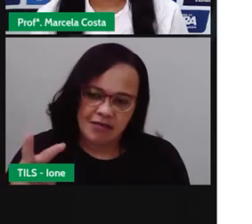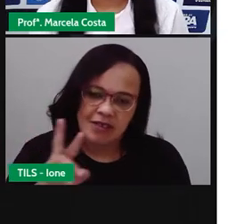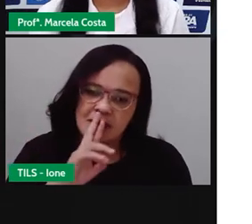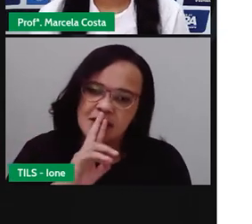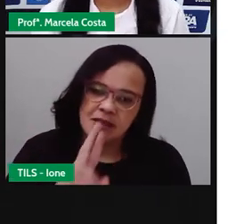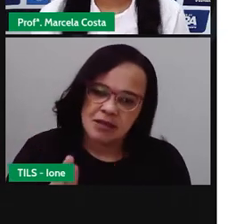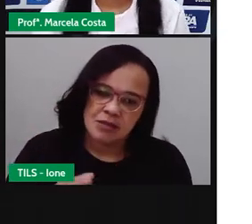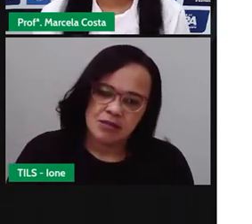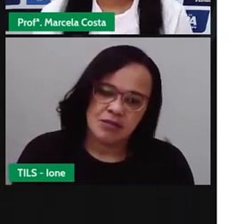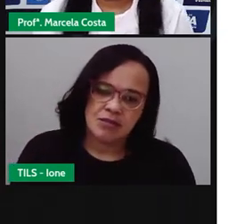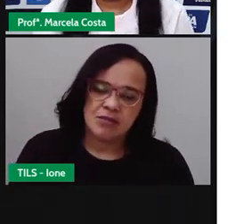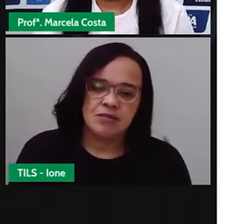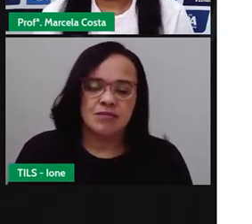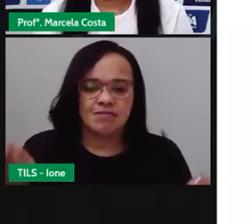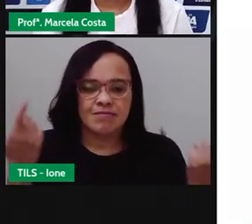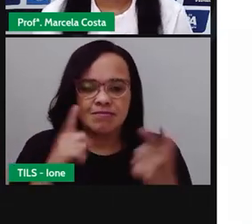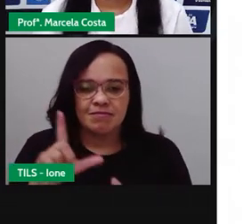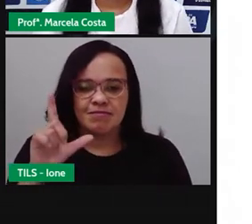matemático.